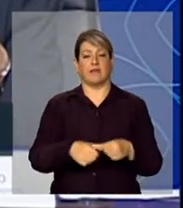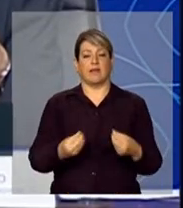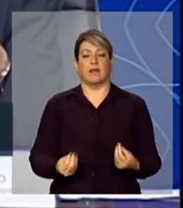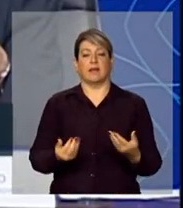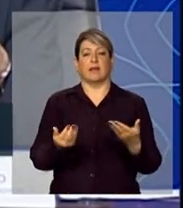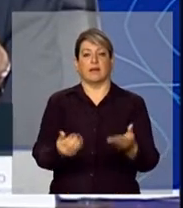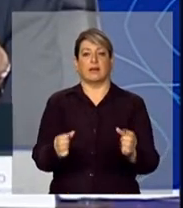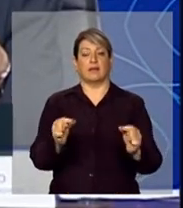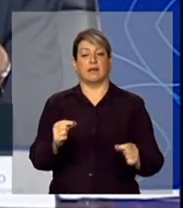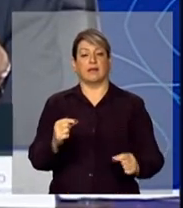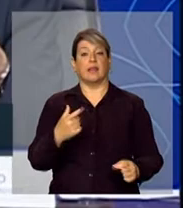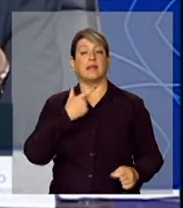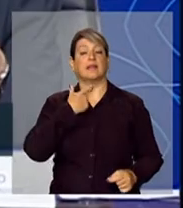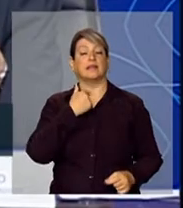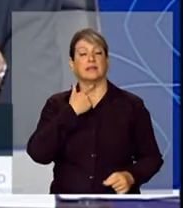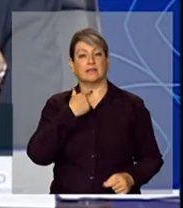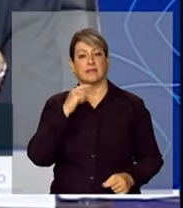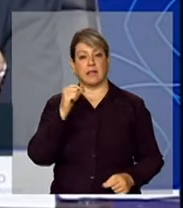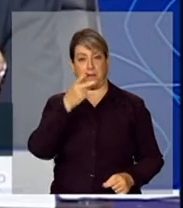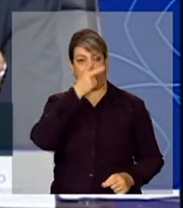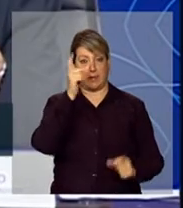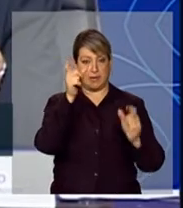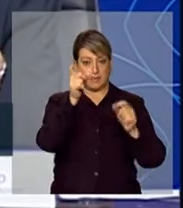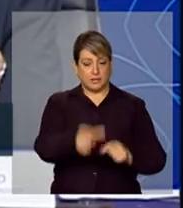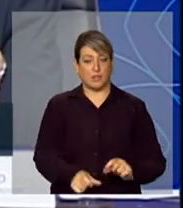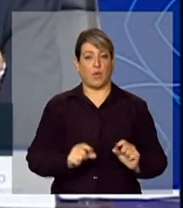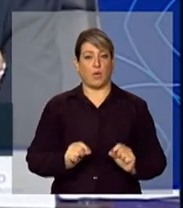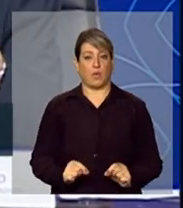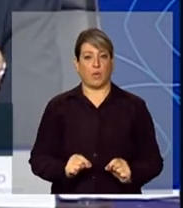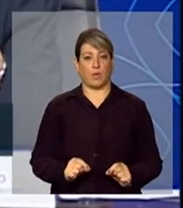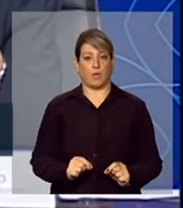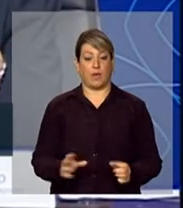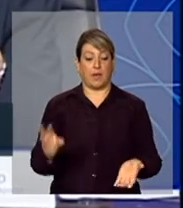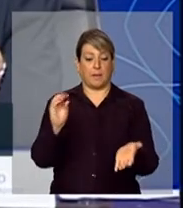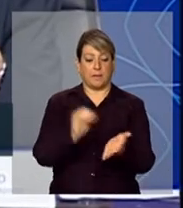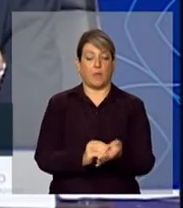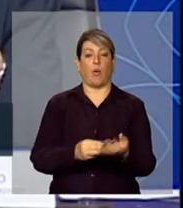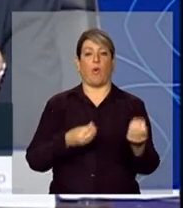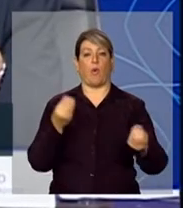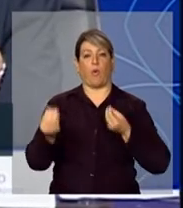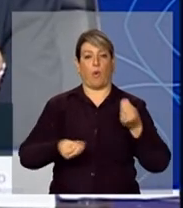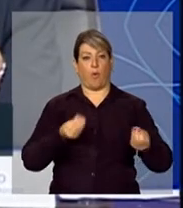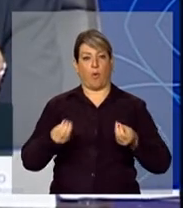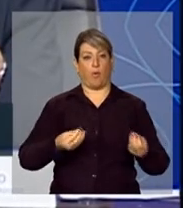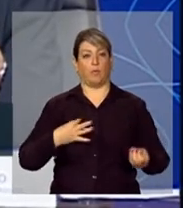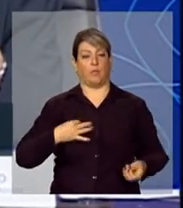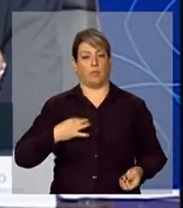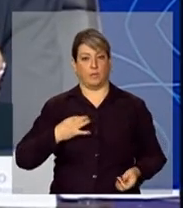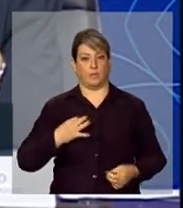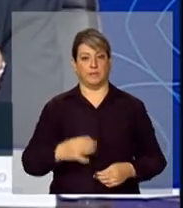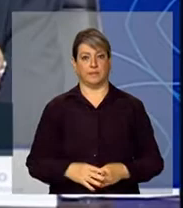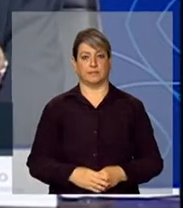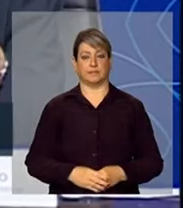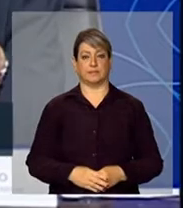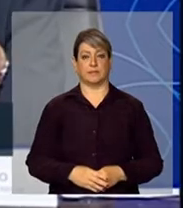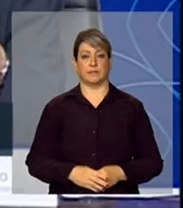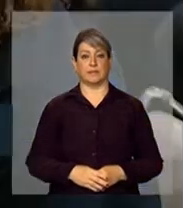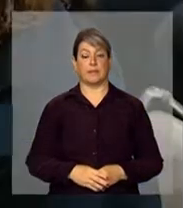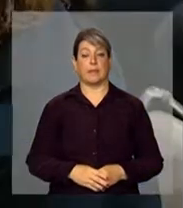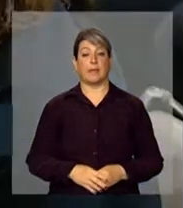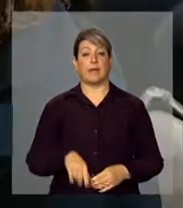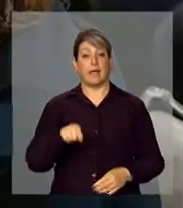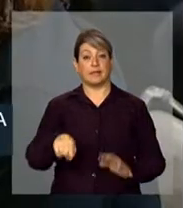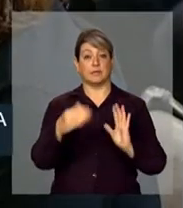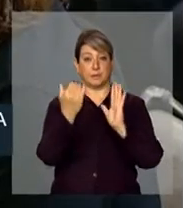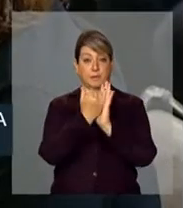da intenção da pessoa ao se inscrever como candidato a voluntário. O programa